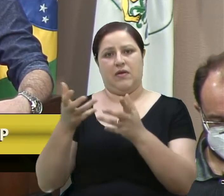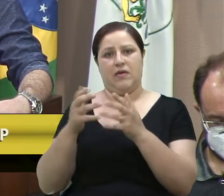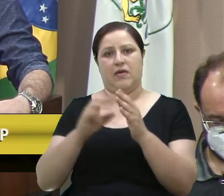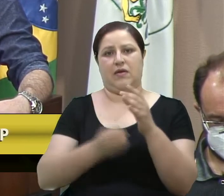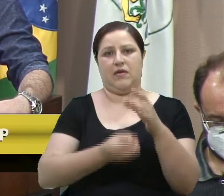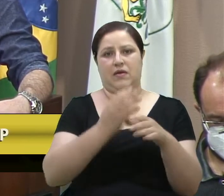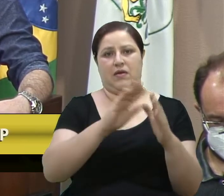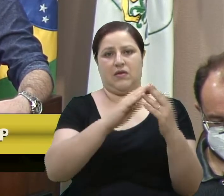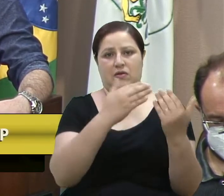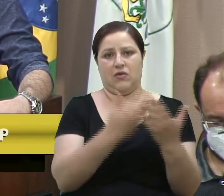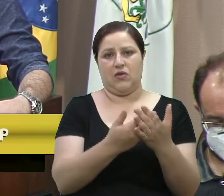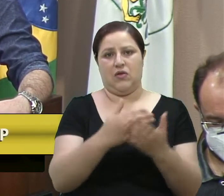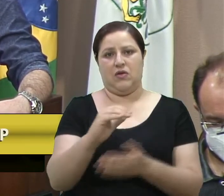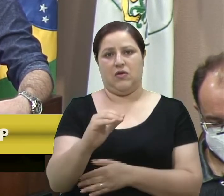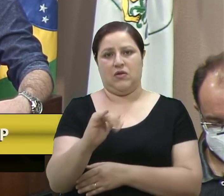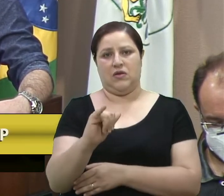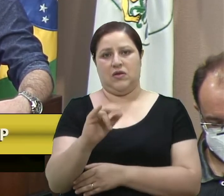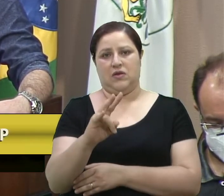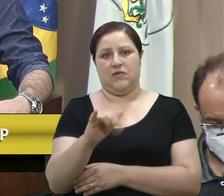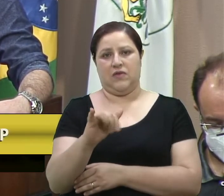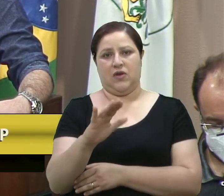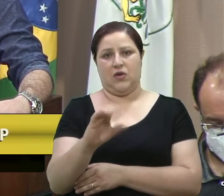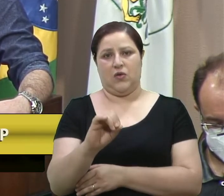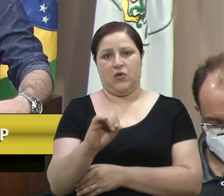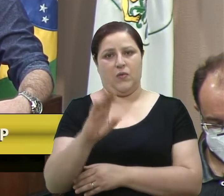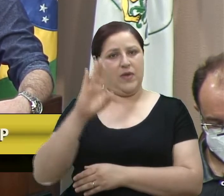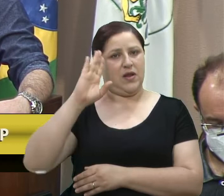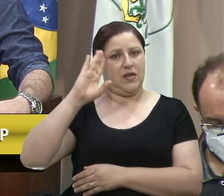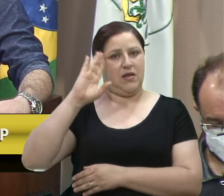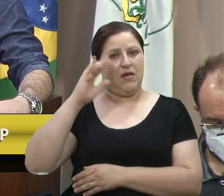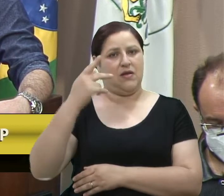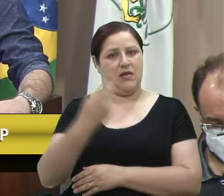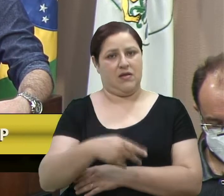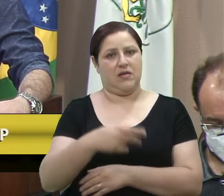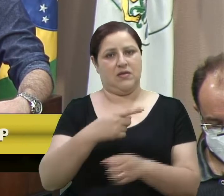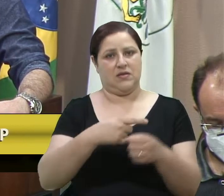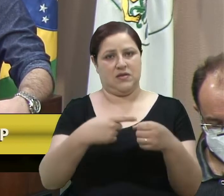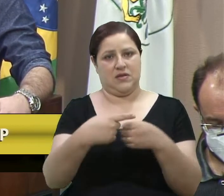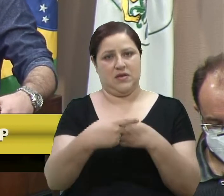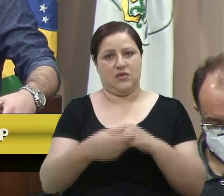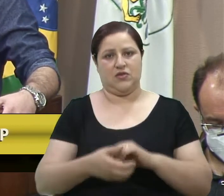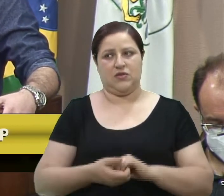cívico-militares em nossa cidade. Sua parte, vereador Fontenão.